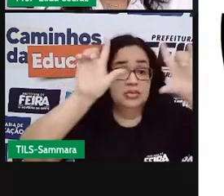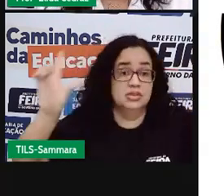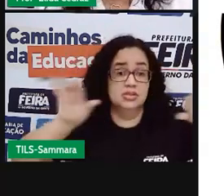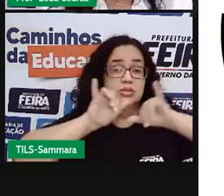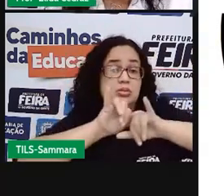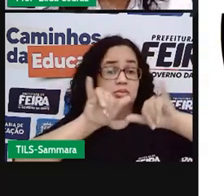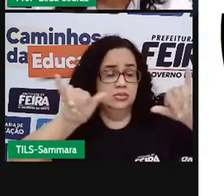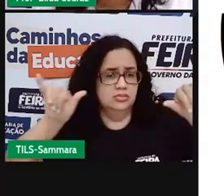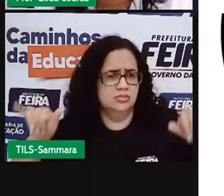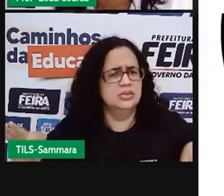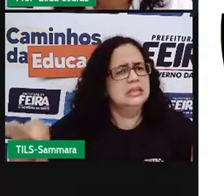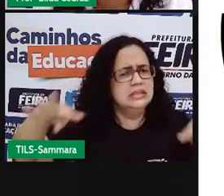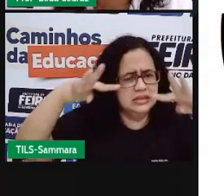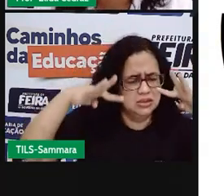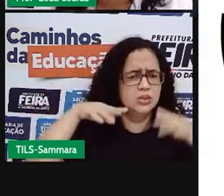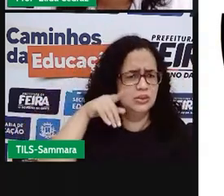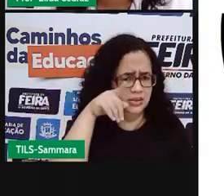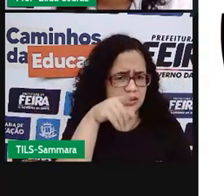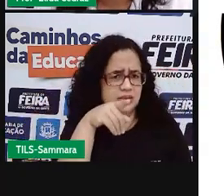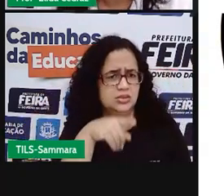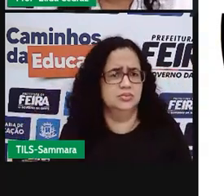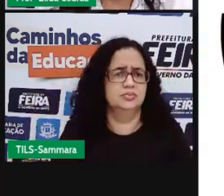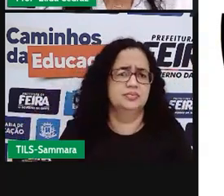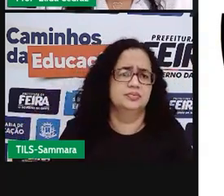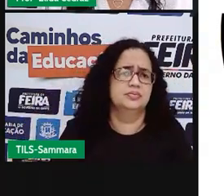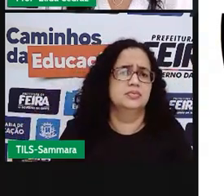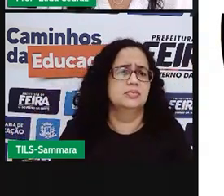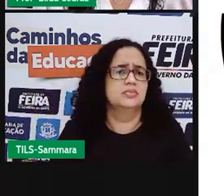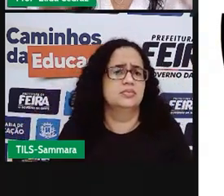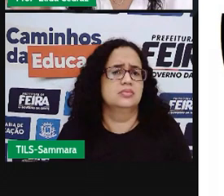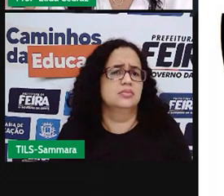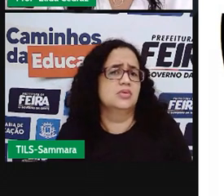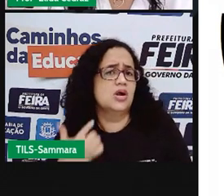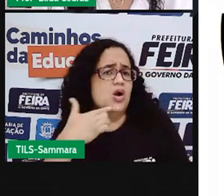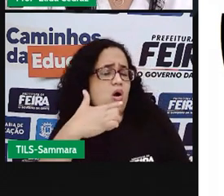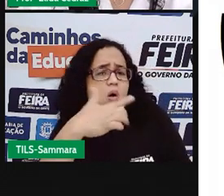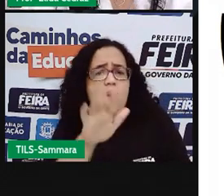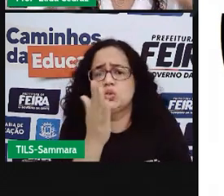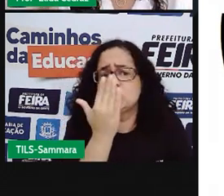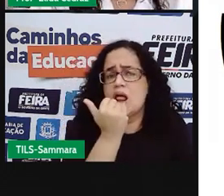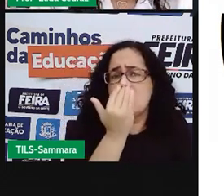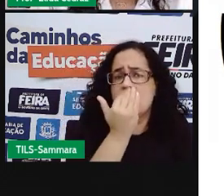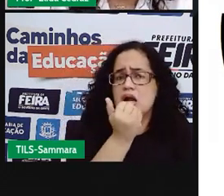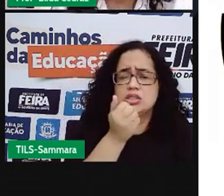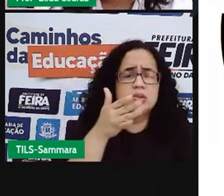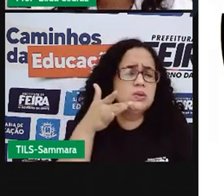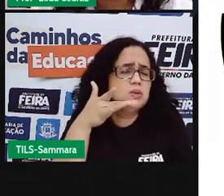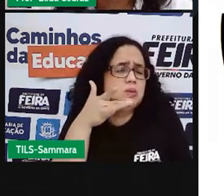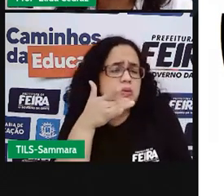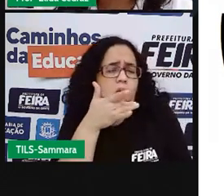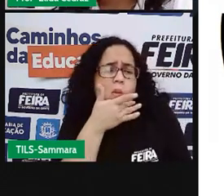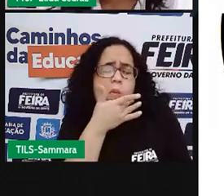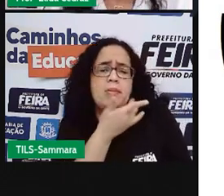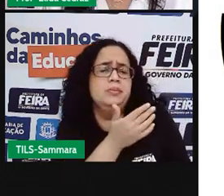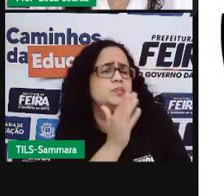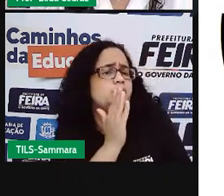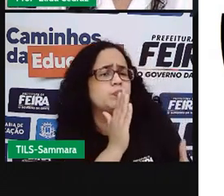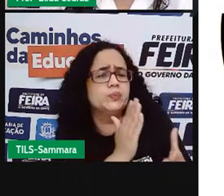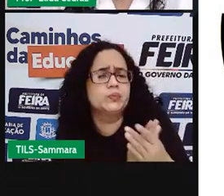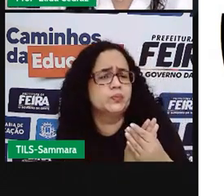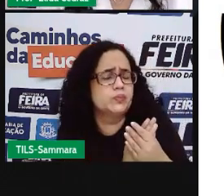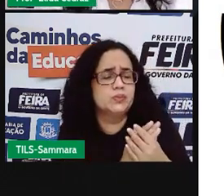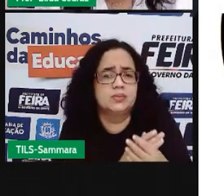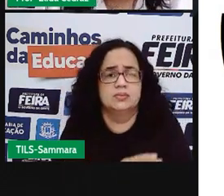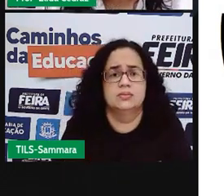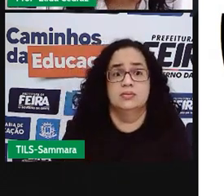publicitário. Chamou a sua atenção? O dos lanches, né? Do hambúrguer, do sanduíche. A